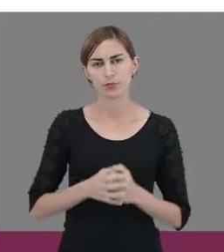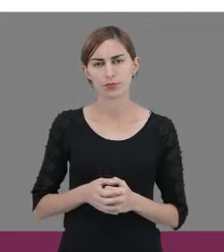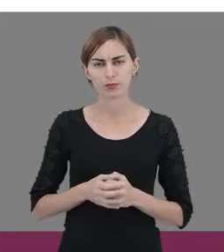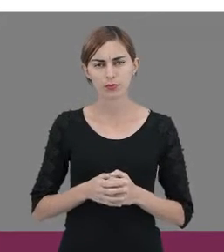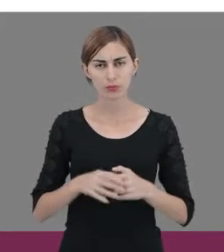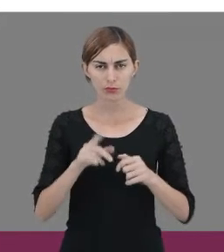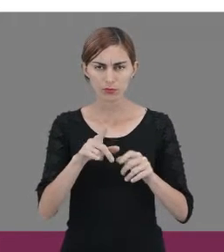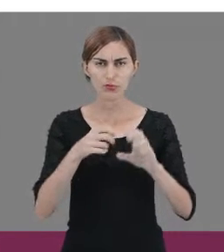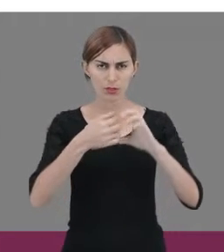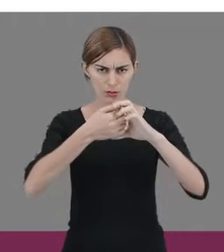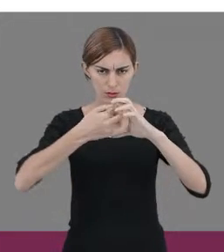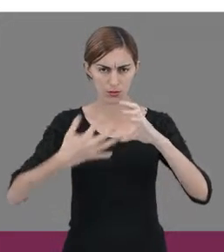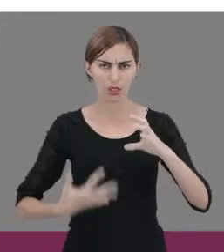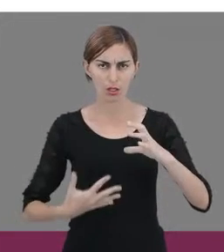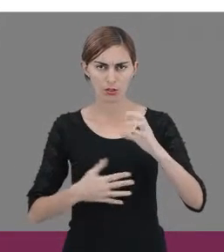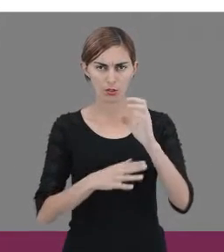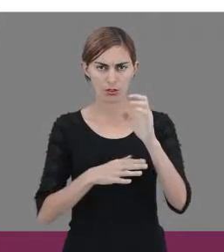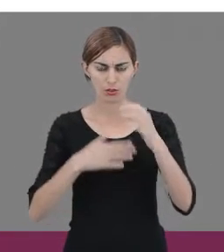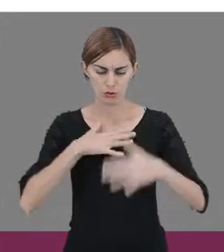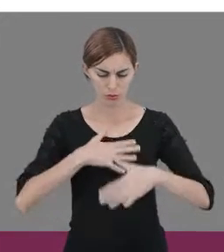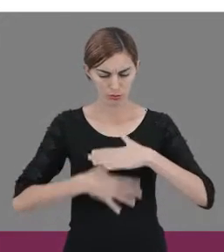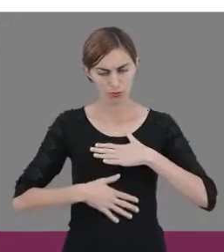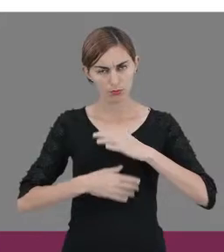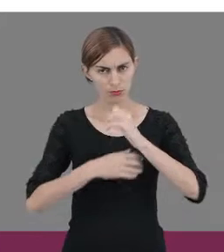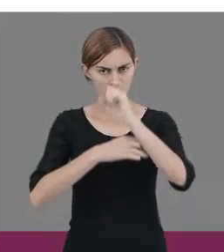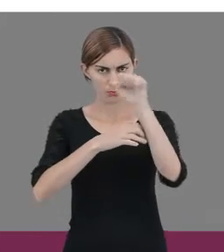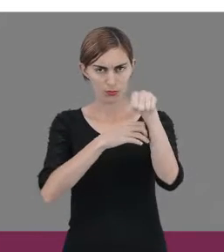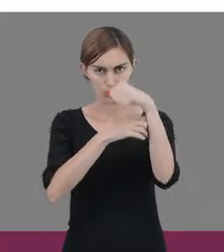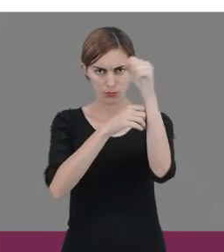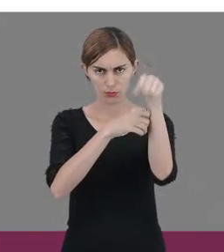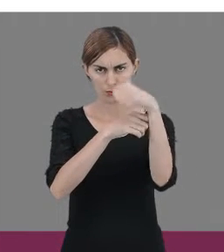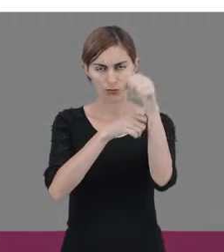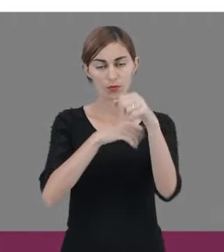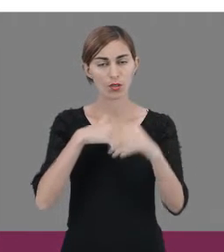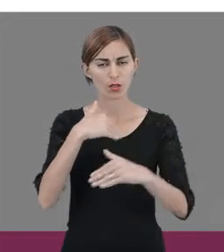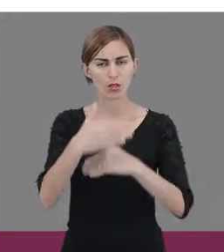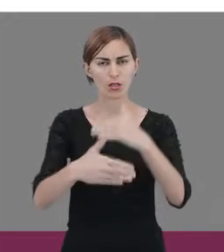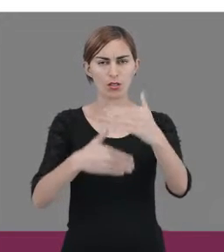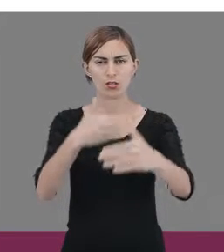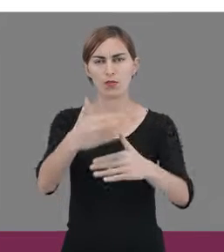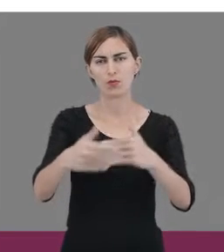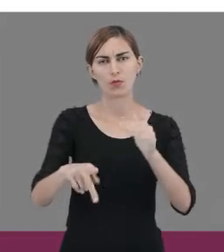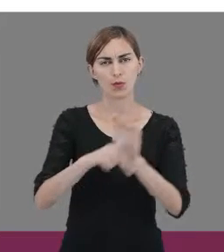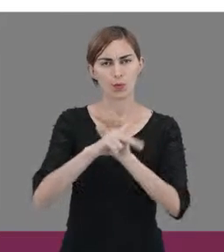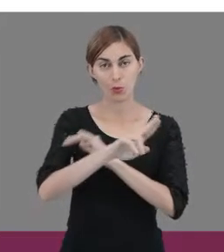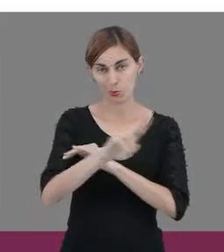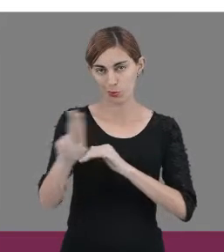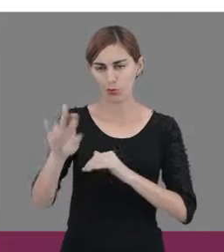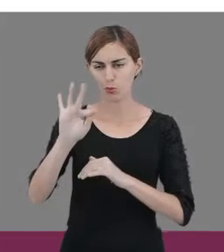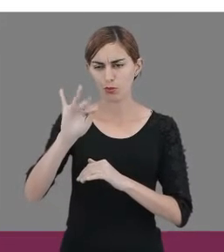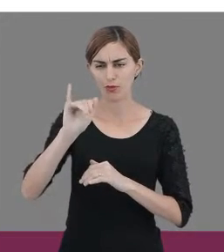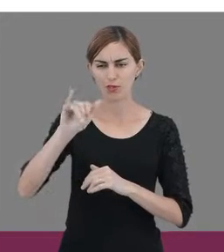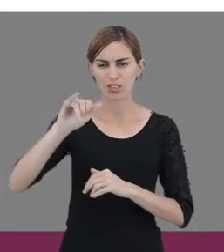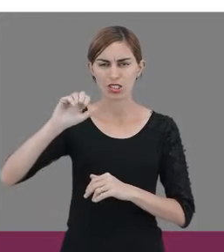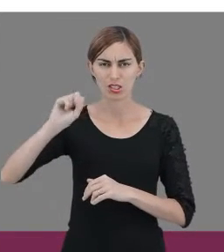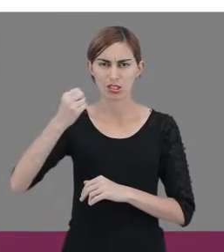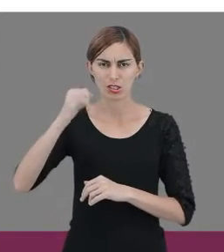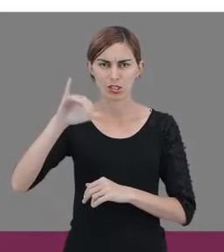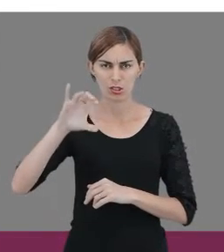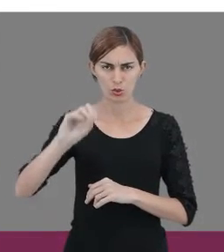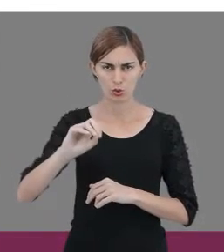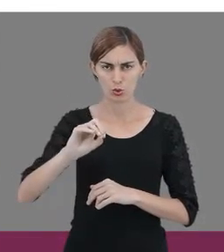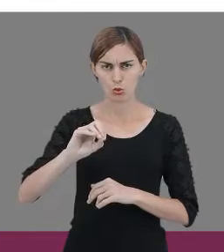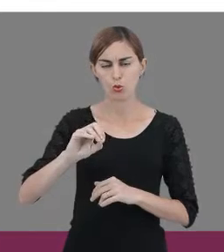aspecto físico-motor, ele traz para a gente um desenvolvimento como o próprio nome já traz. Seria um desenvolvimento